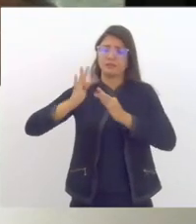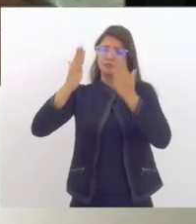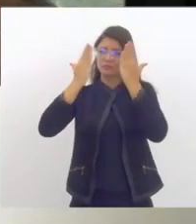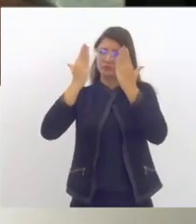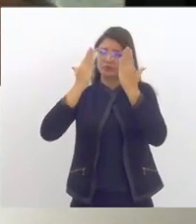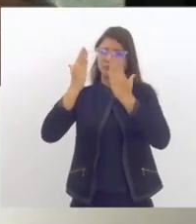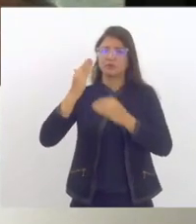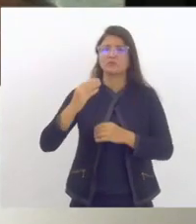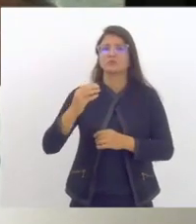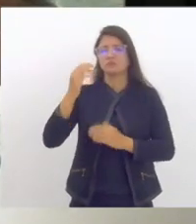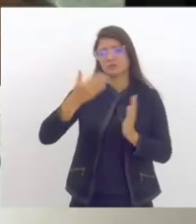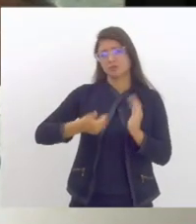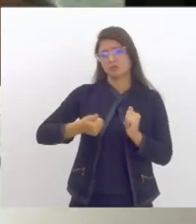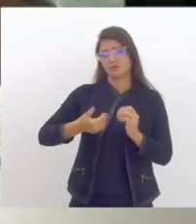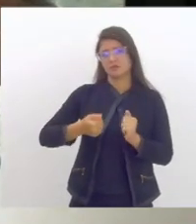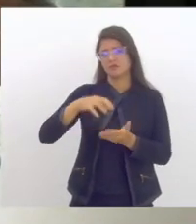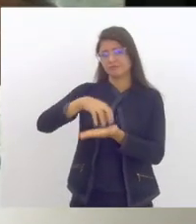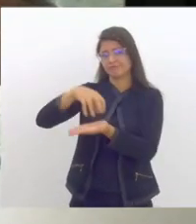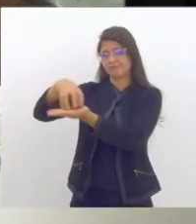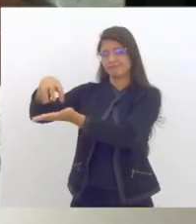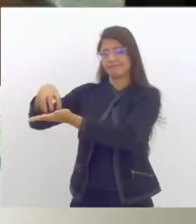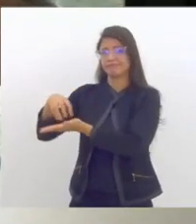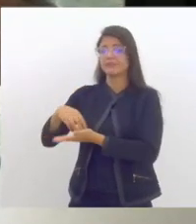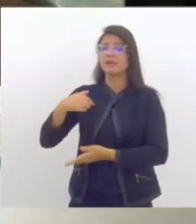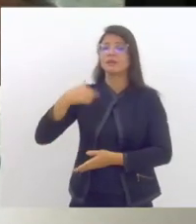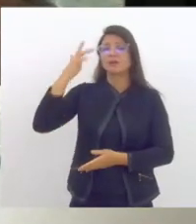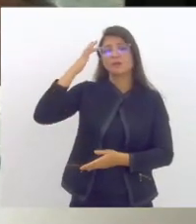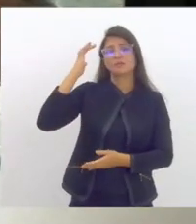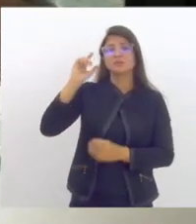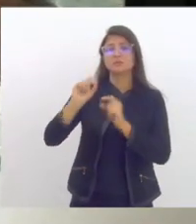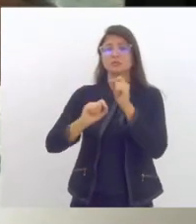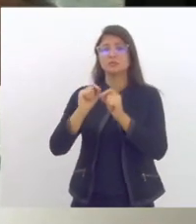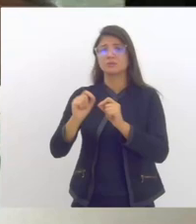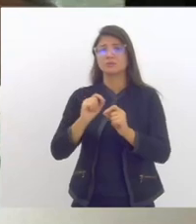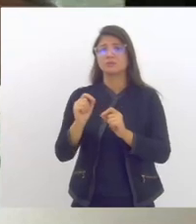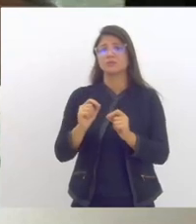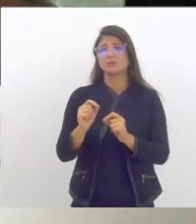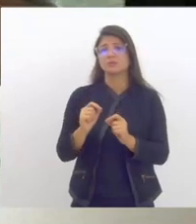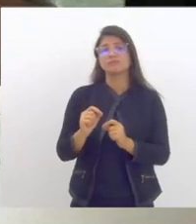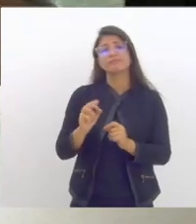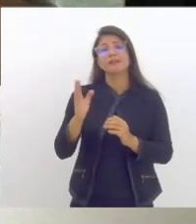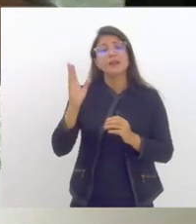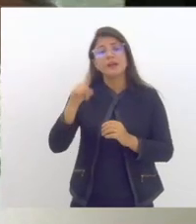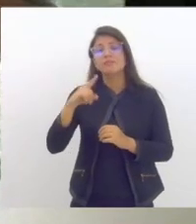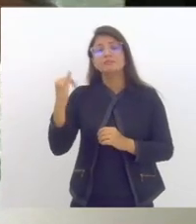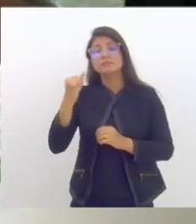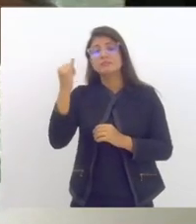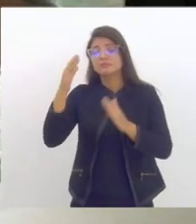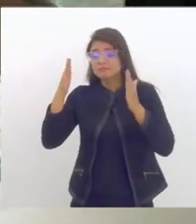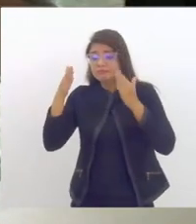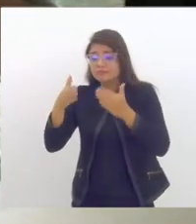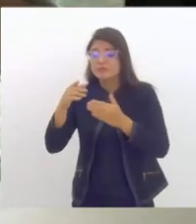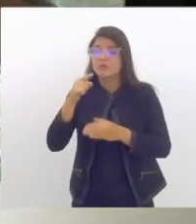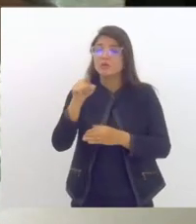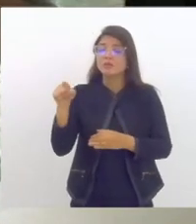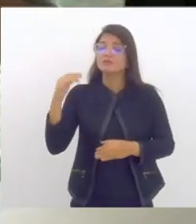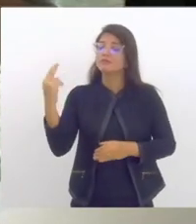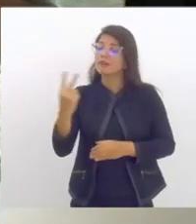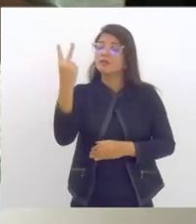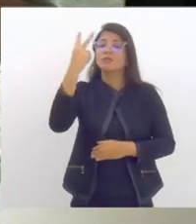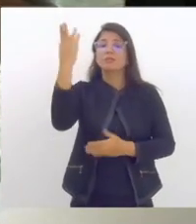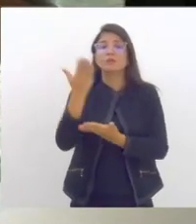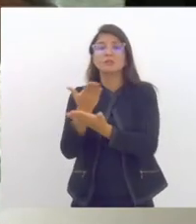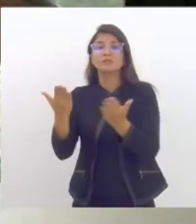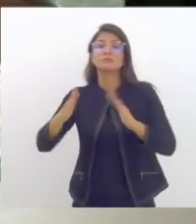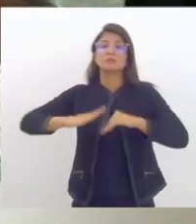psicológico dos jovens dentro das unidades acredito que tudo volta-se para a falta de investimento e de valorização dos profissionais e